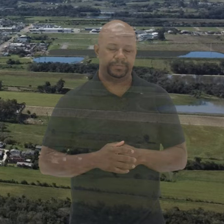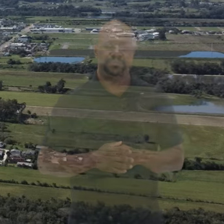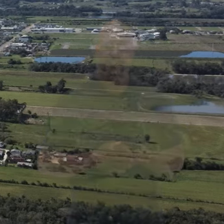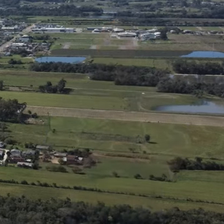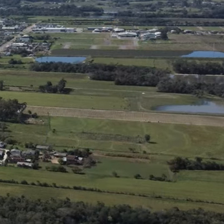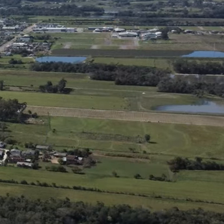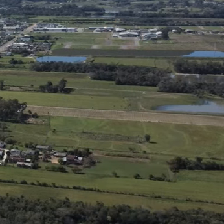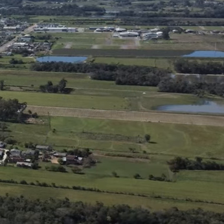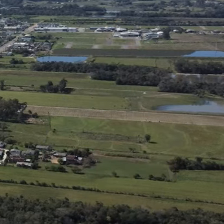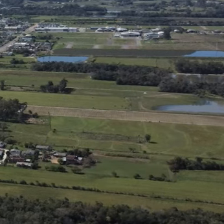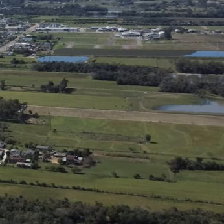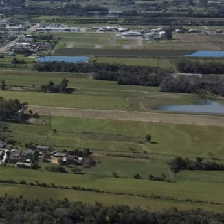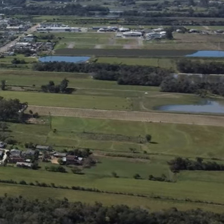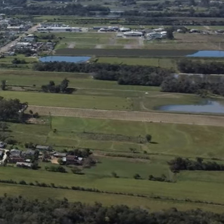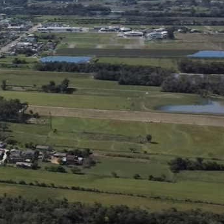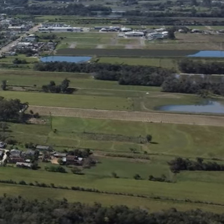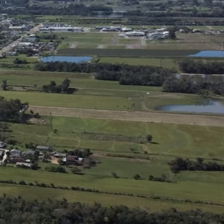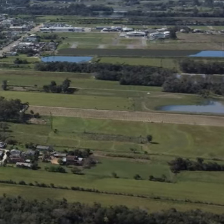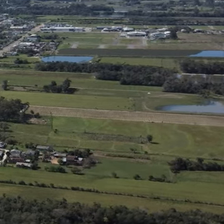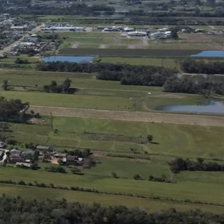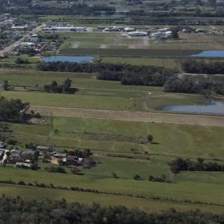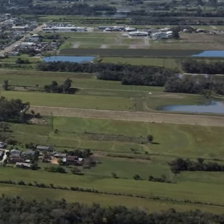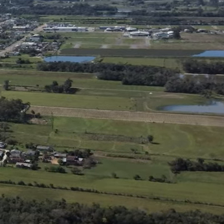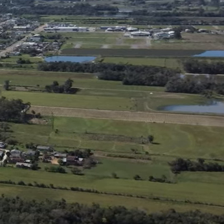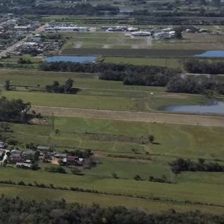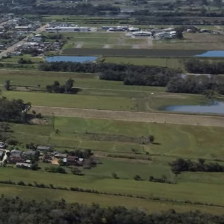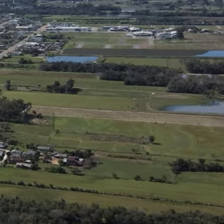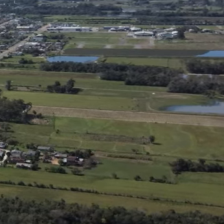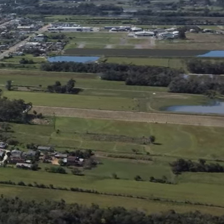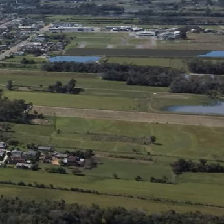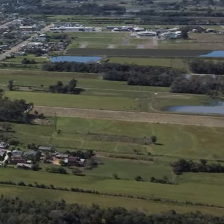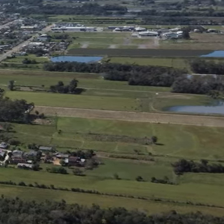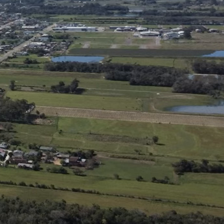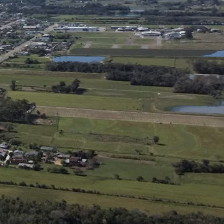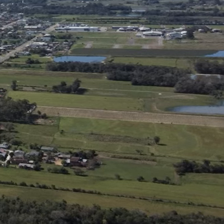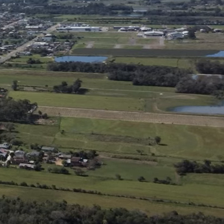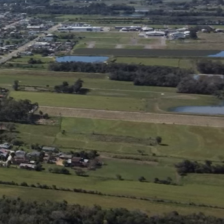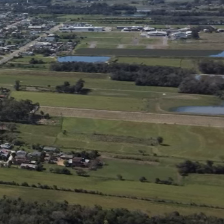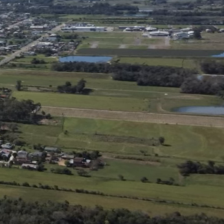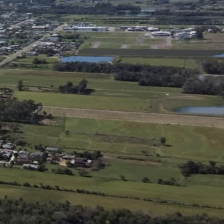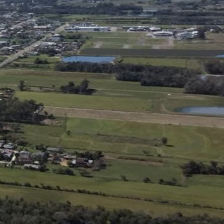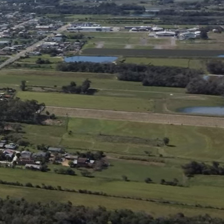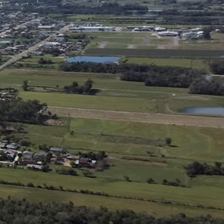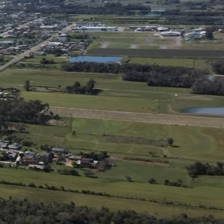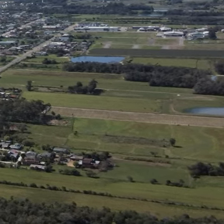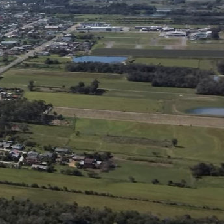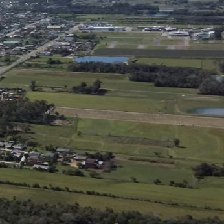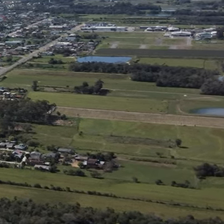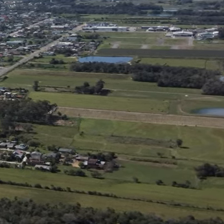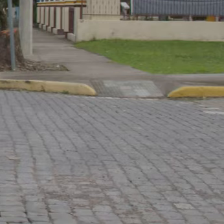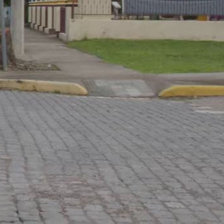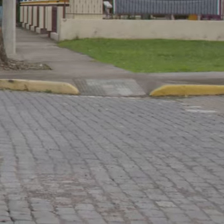aberta Da réplica do dinossauro Como se fosse levar Uma mordida Imagem aérea Da cidade de Agudo Que fica em uma planície Rente a